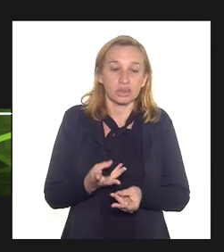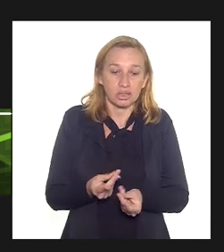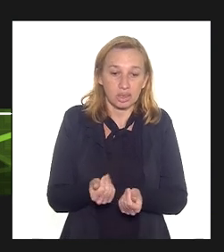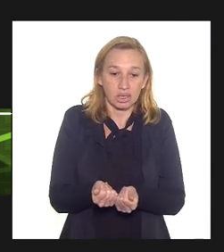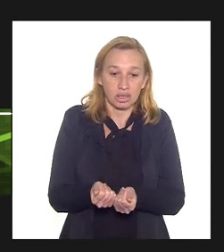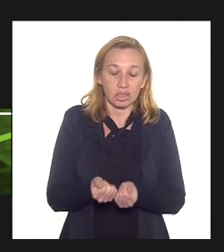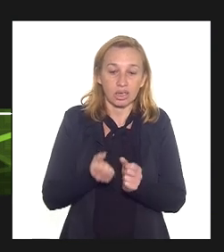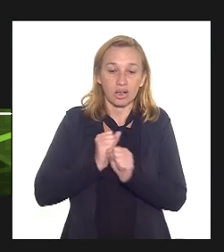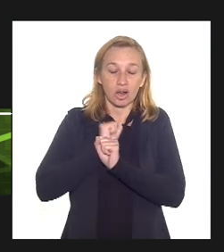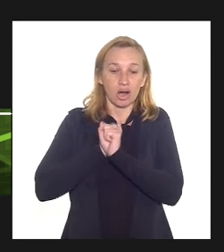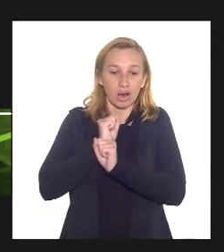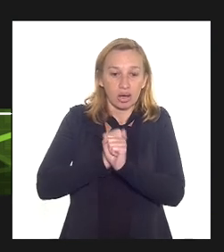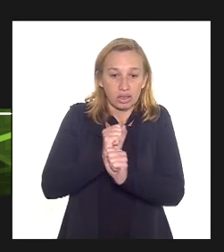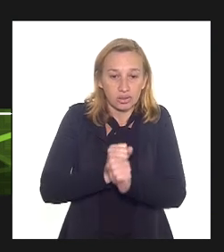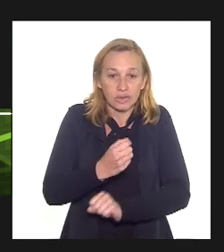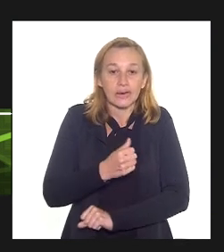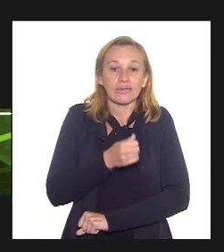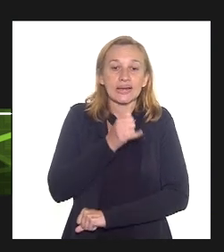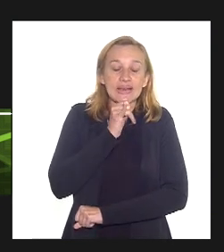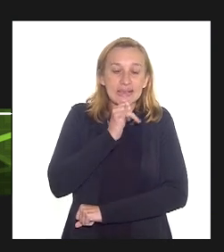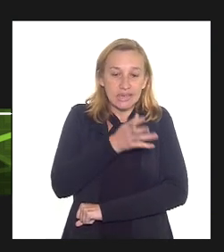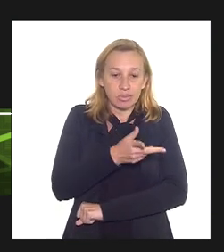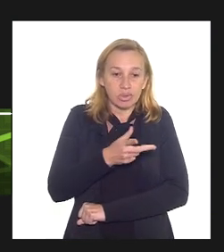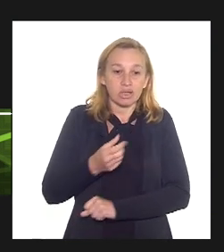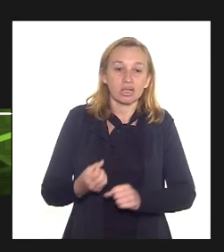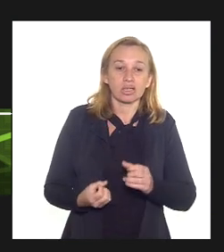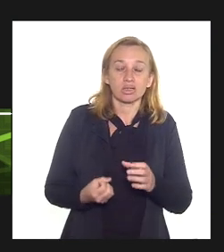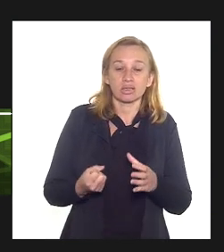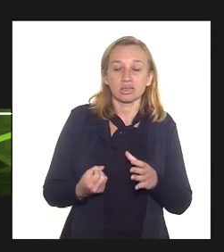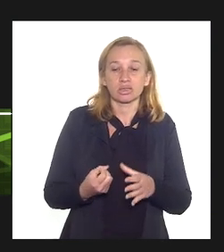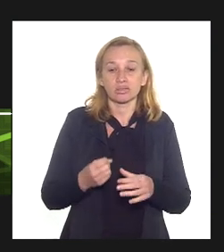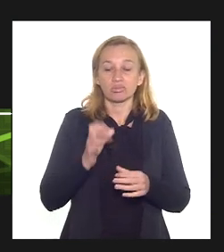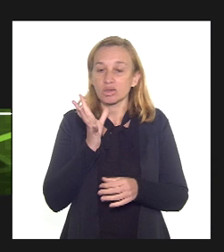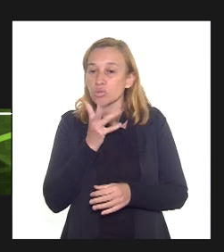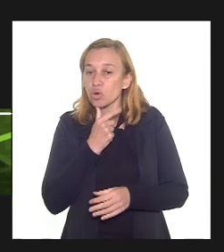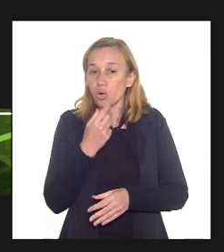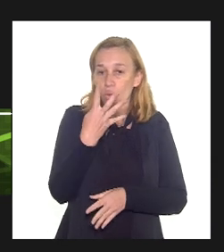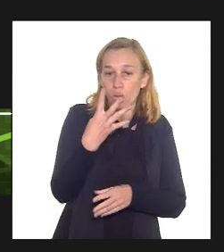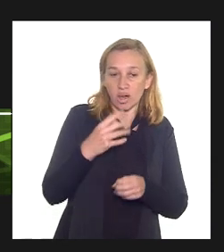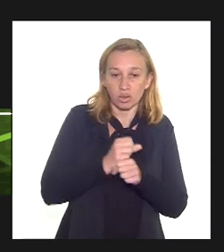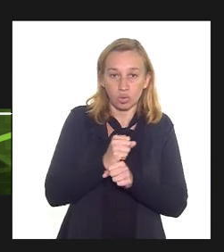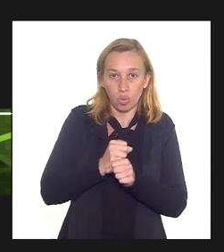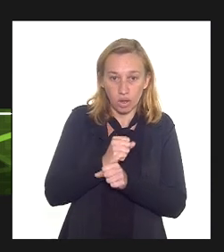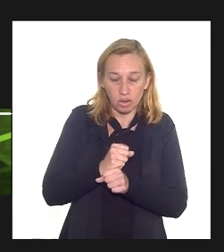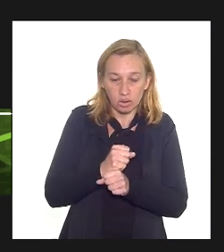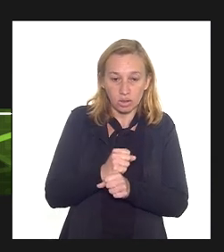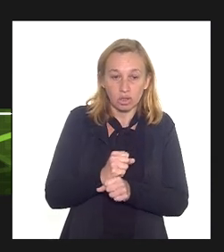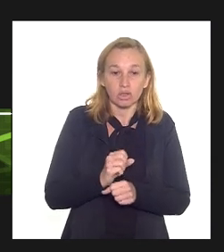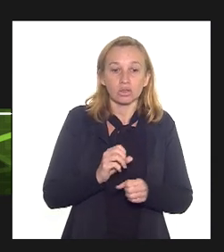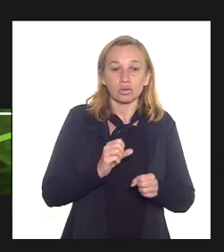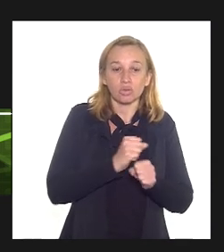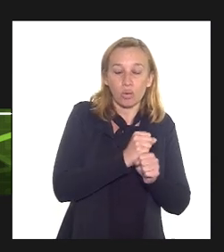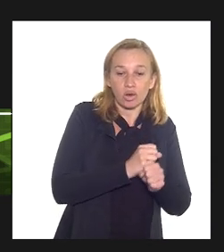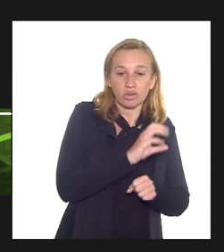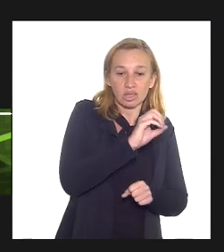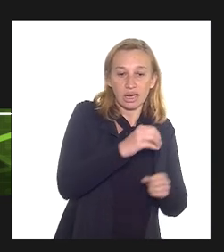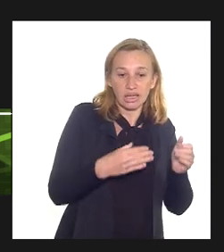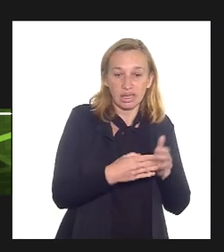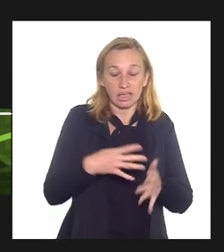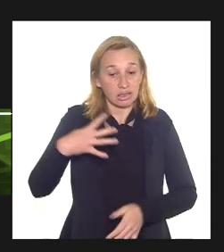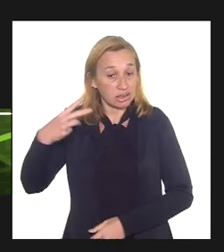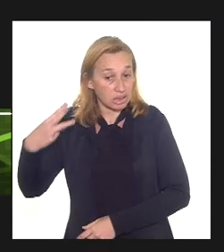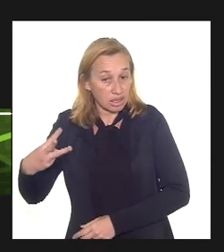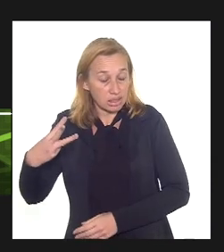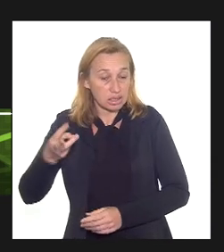traz um exemplo em que a construção ela demorou quatro anos do ano zero ao ano três sempre a